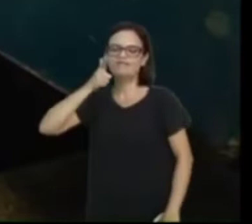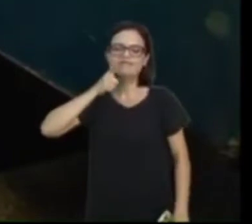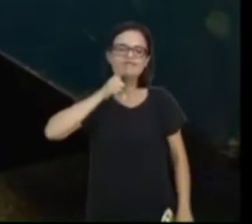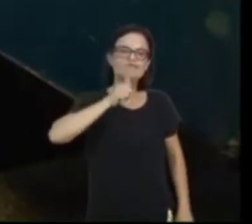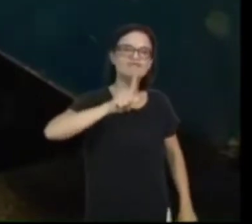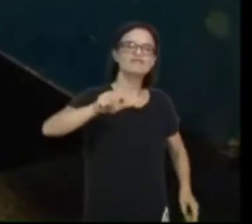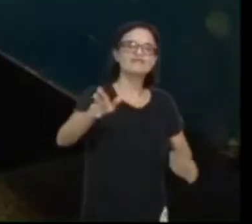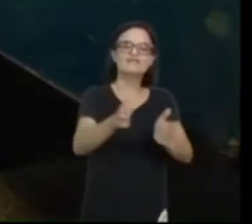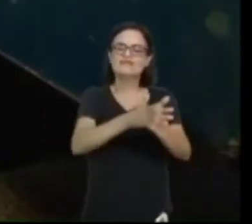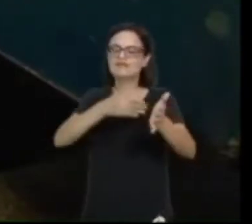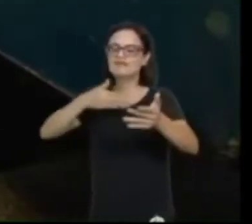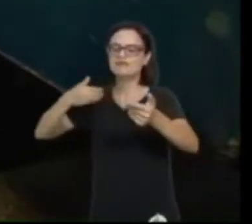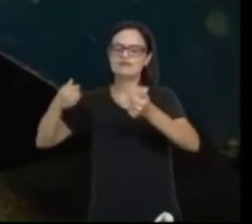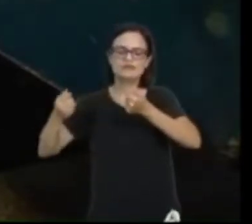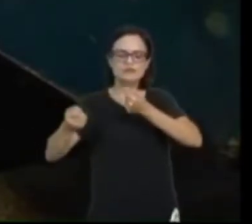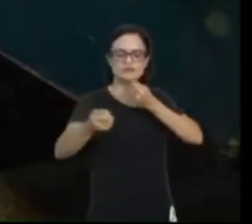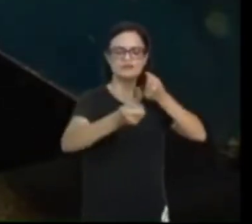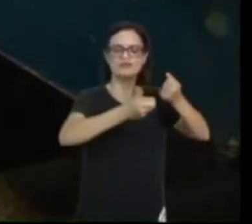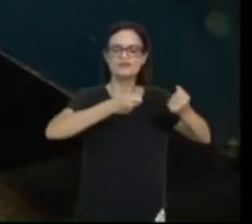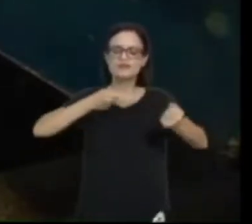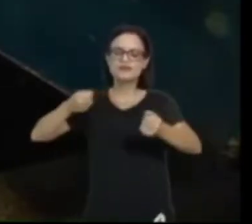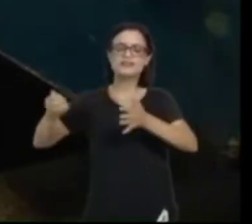Aleluia